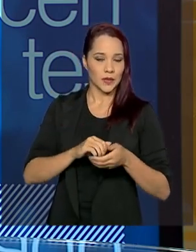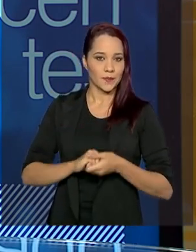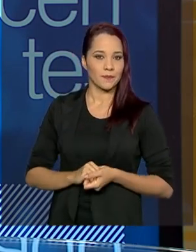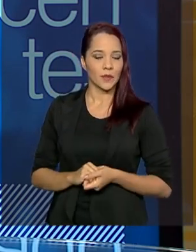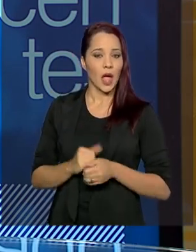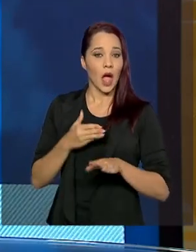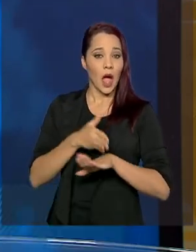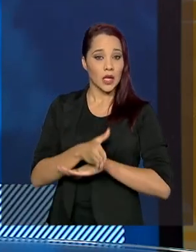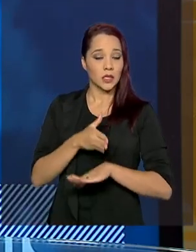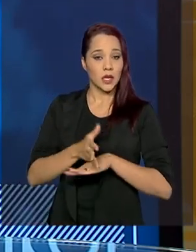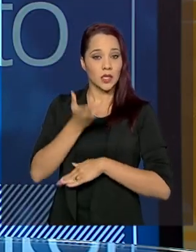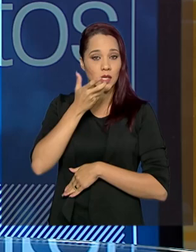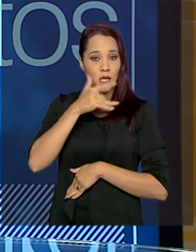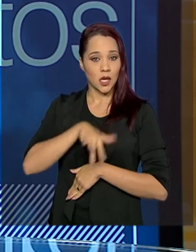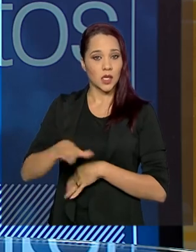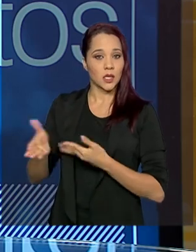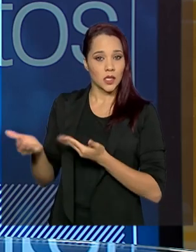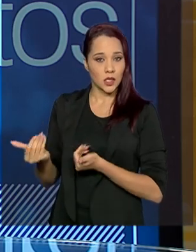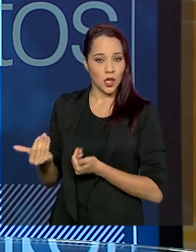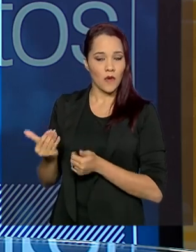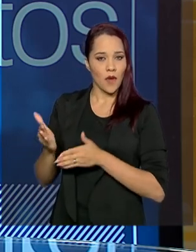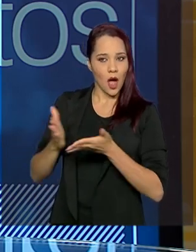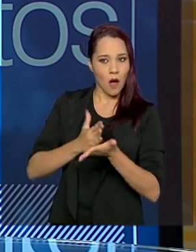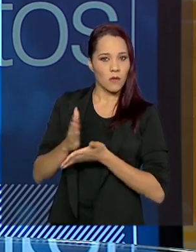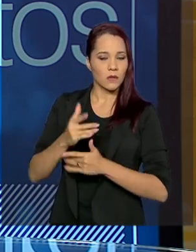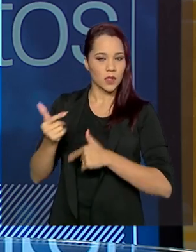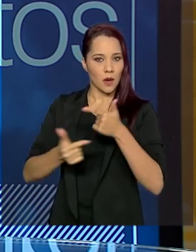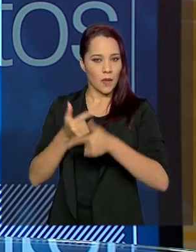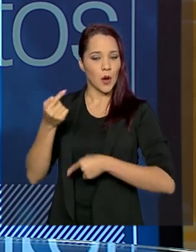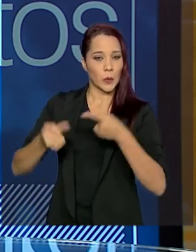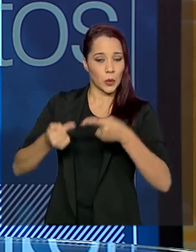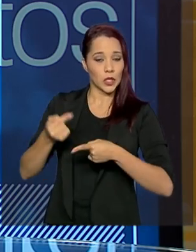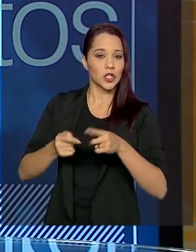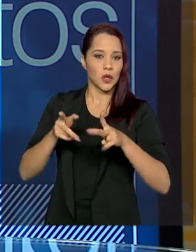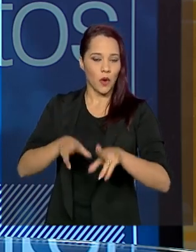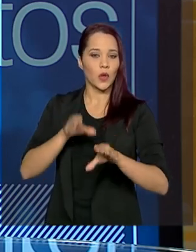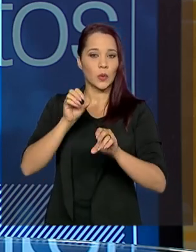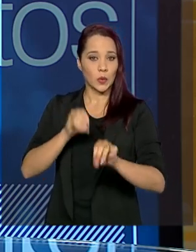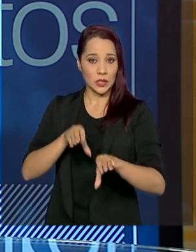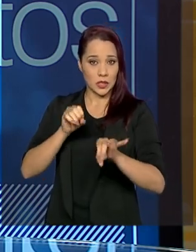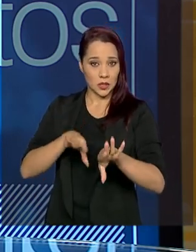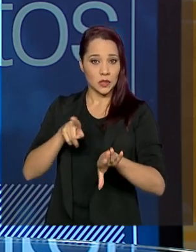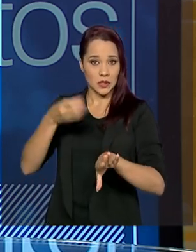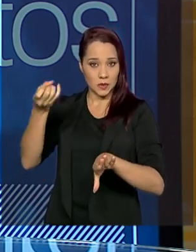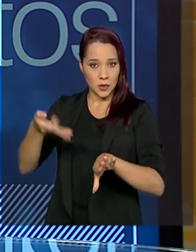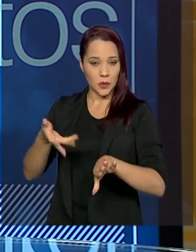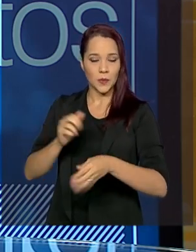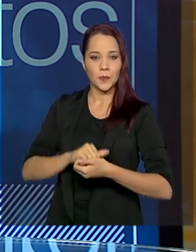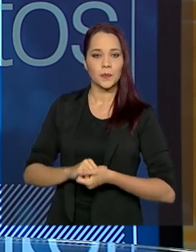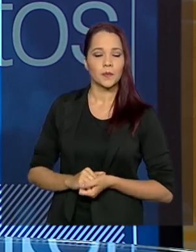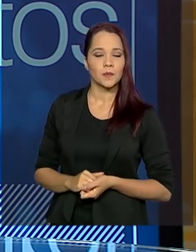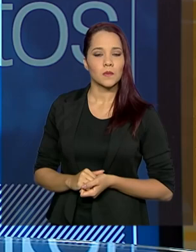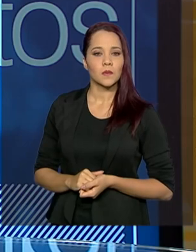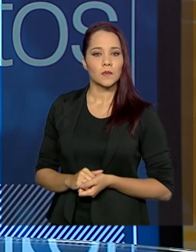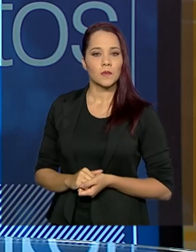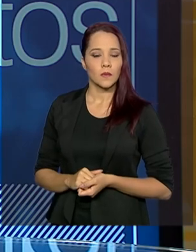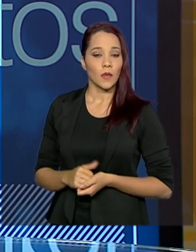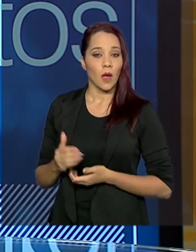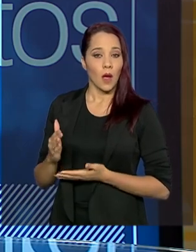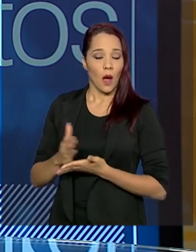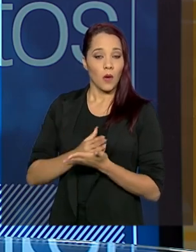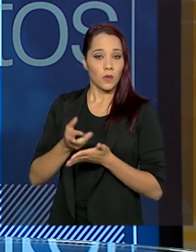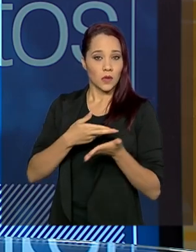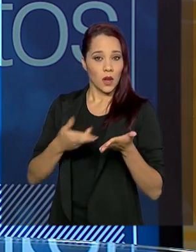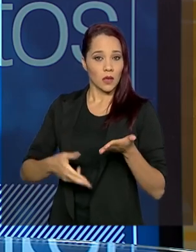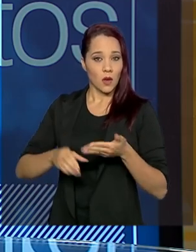O acesso de crianças e adolescentes a determinados serviços e políticas, como a política da educação que você mencionou. Alguns